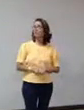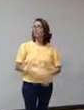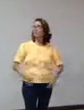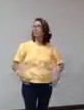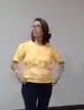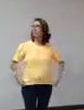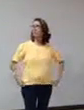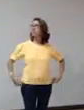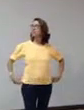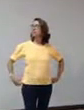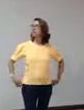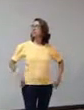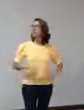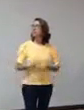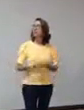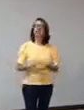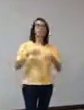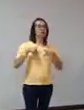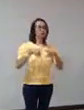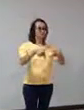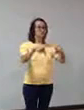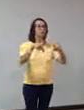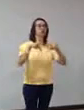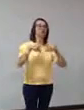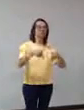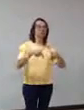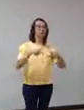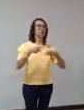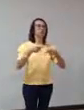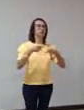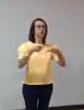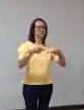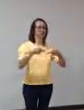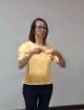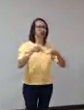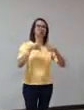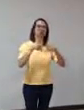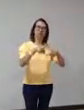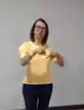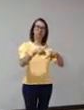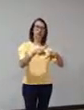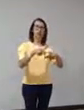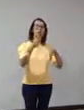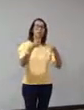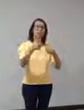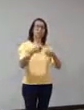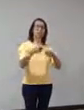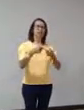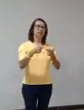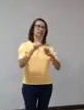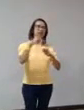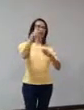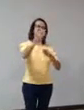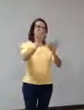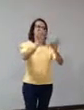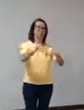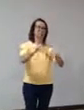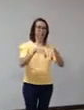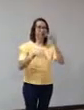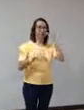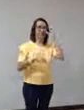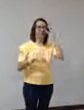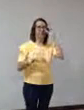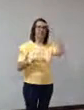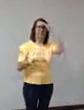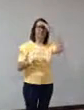Então, vamos levar adiante mais esse projeto que precisa ser finalizado ainda, ilustrações do Elinaldo.